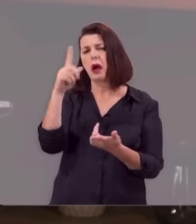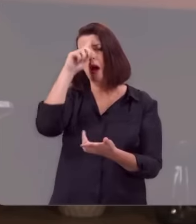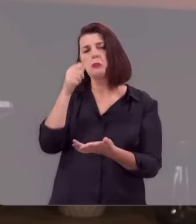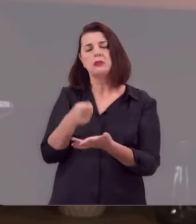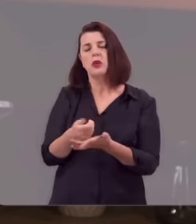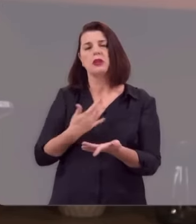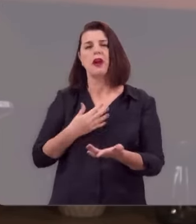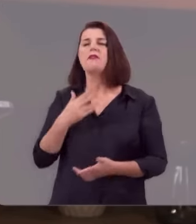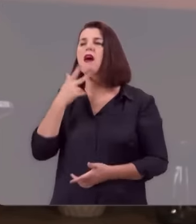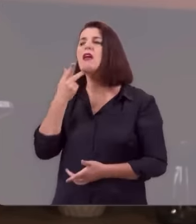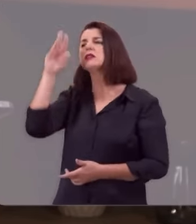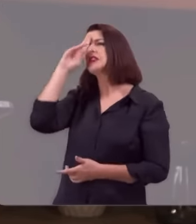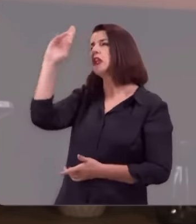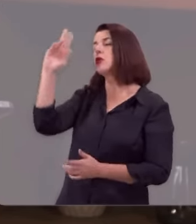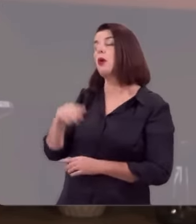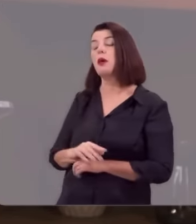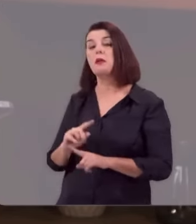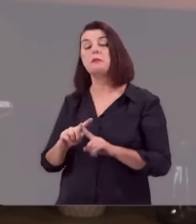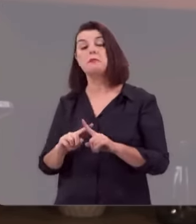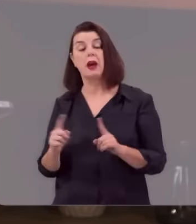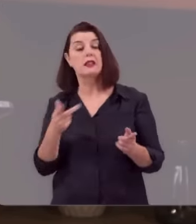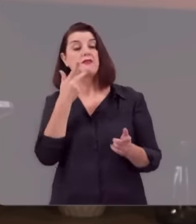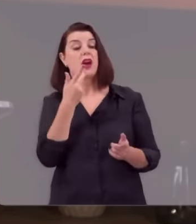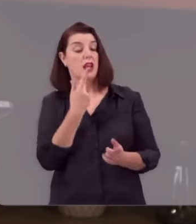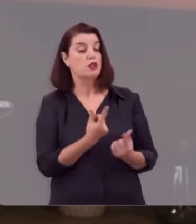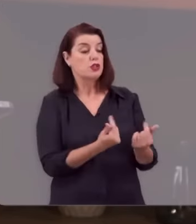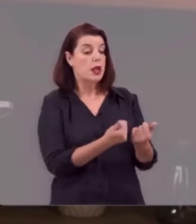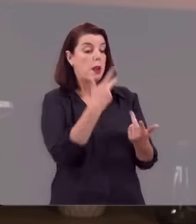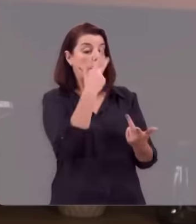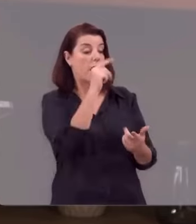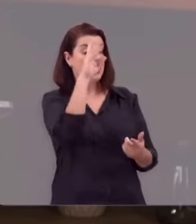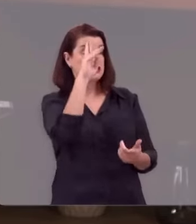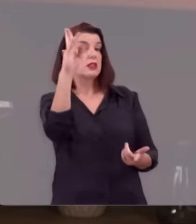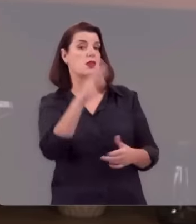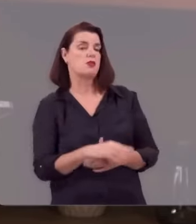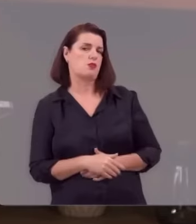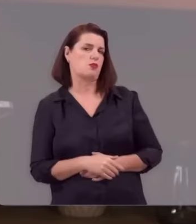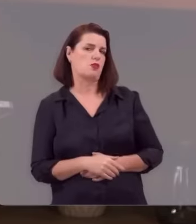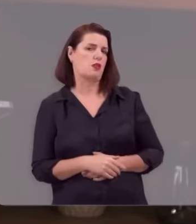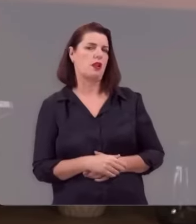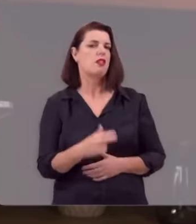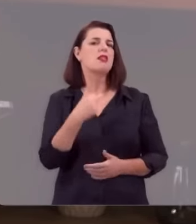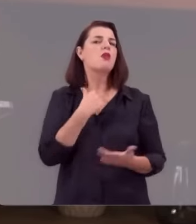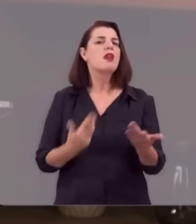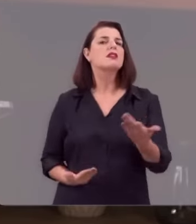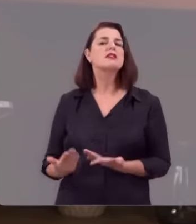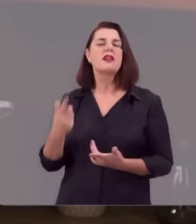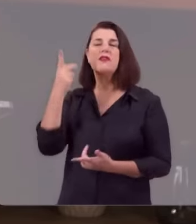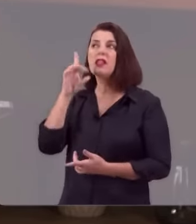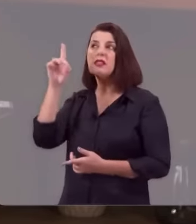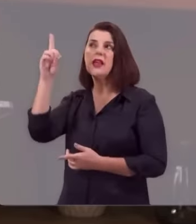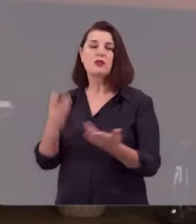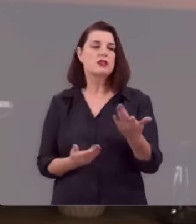mas chamou dinheiro de senhor. Ninguém pode servir a Deus e as riquezas,